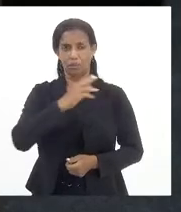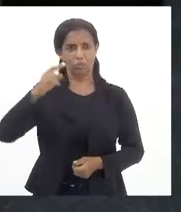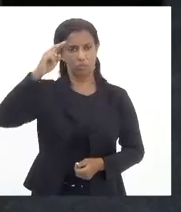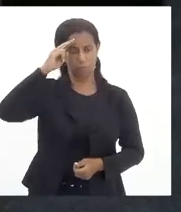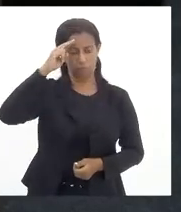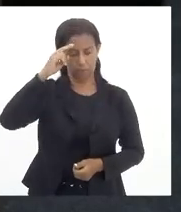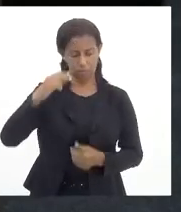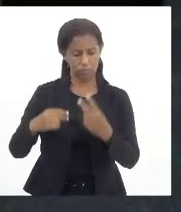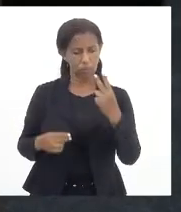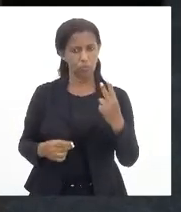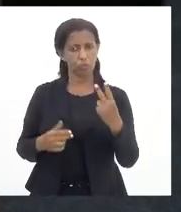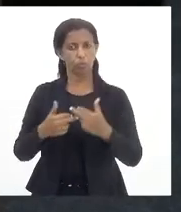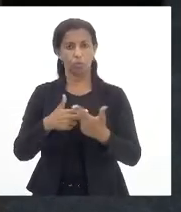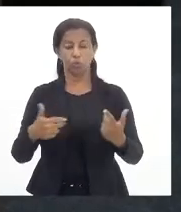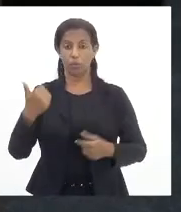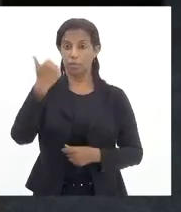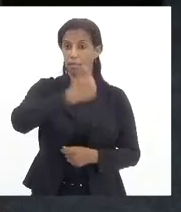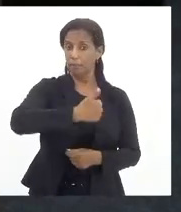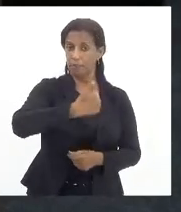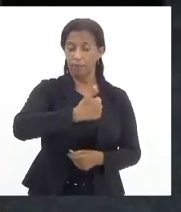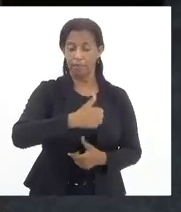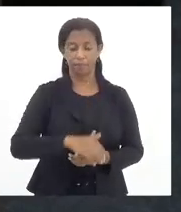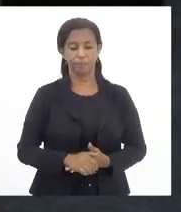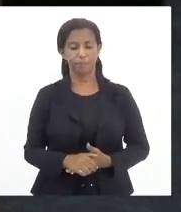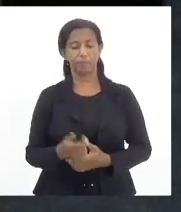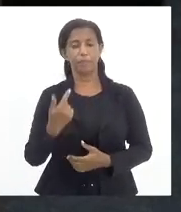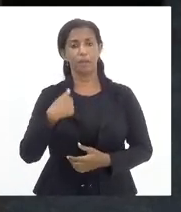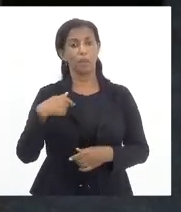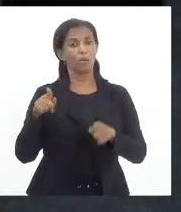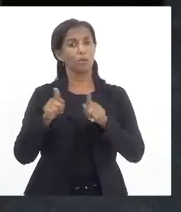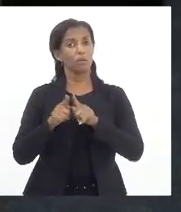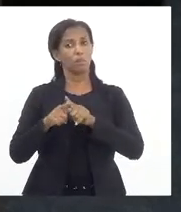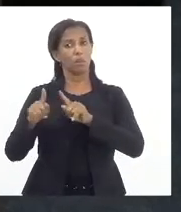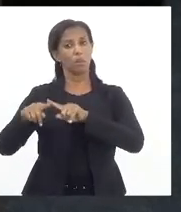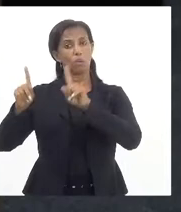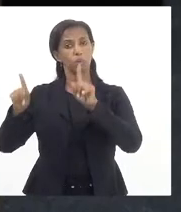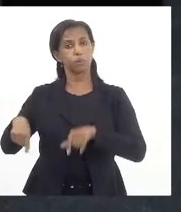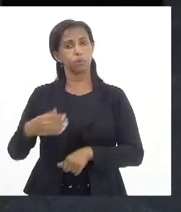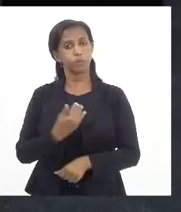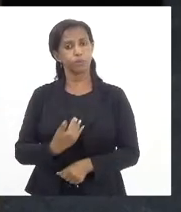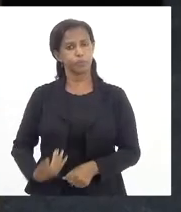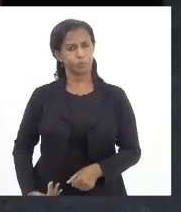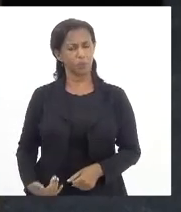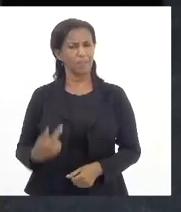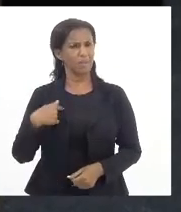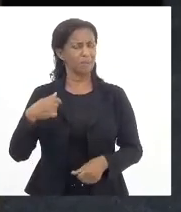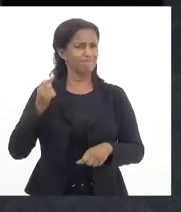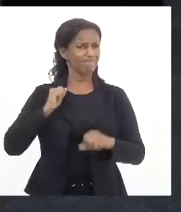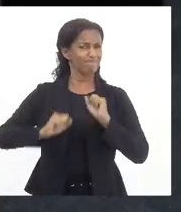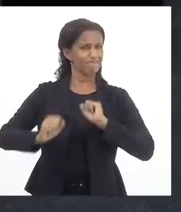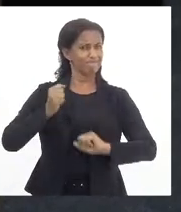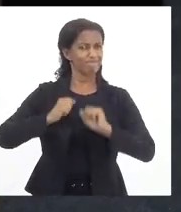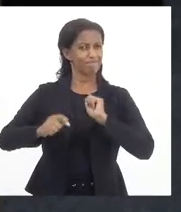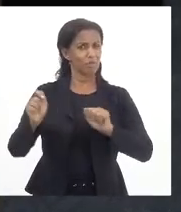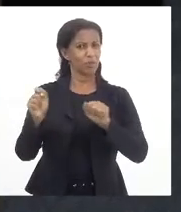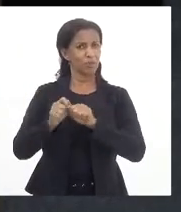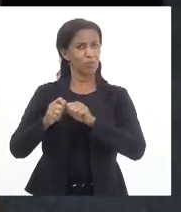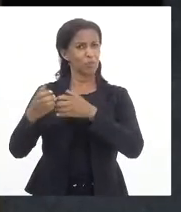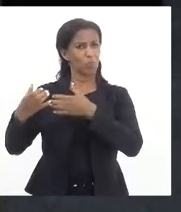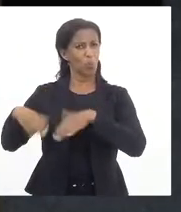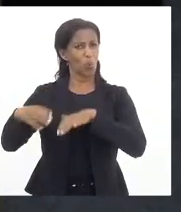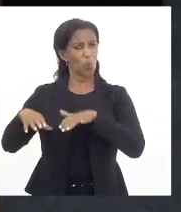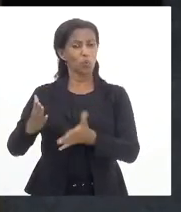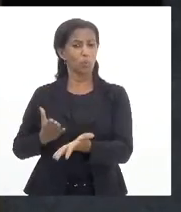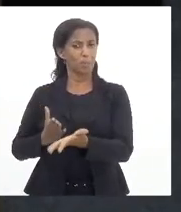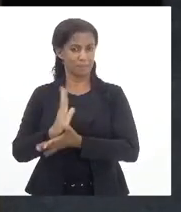projeto. Em primeiro lugar, eu também sou servidor público, e também fiquei muito ansioso quando fiz o meu concurso público e fui